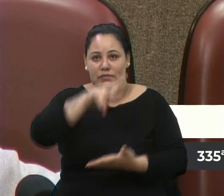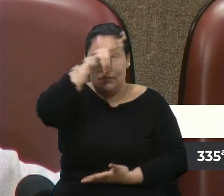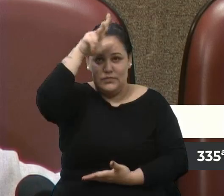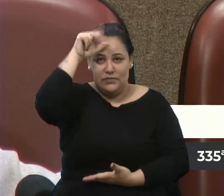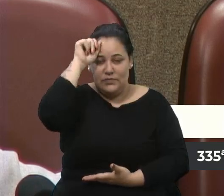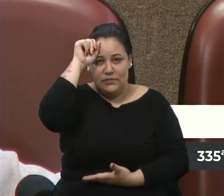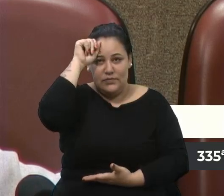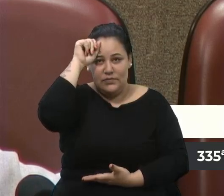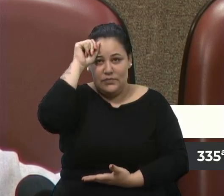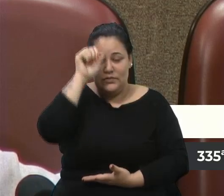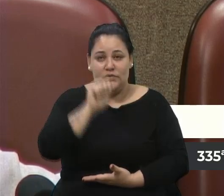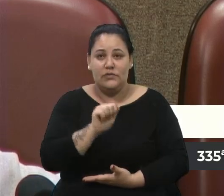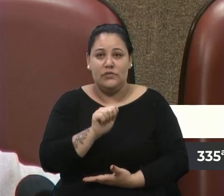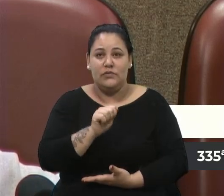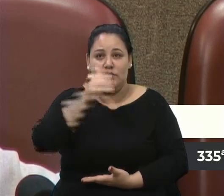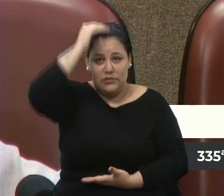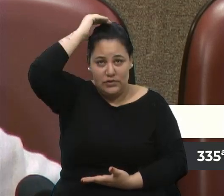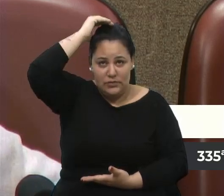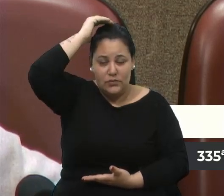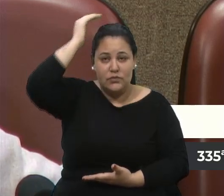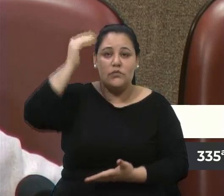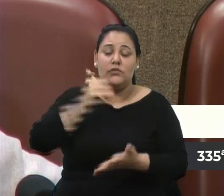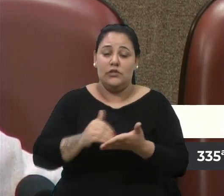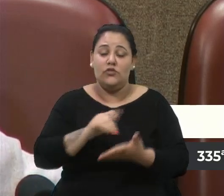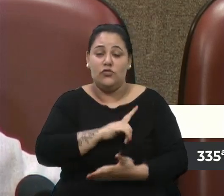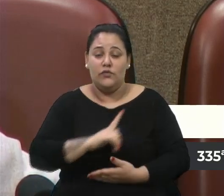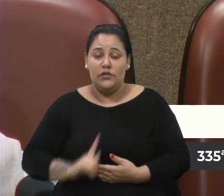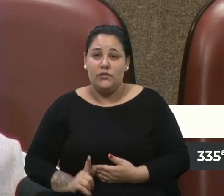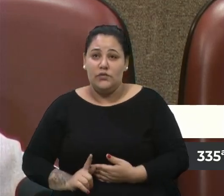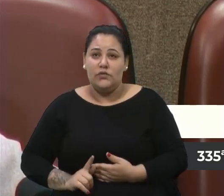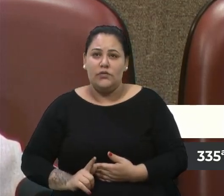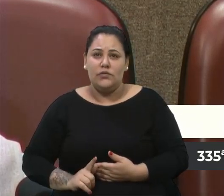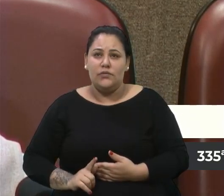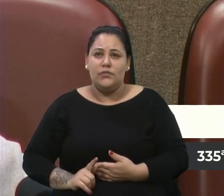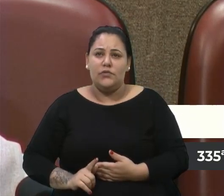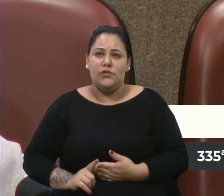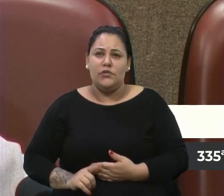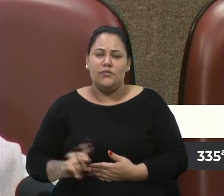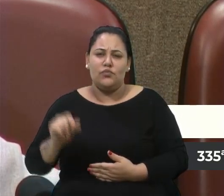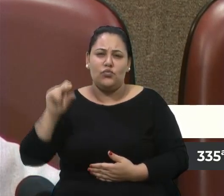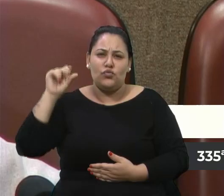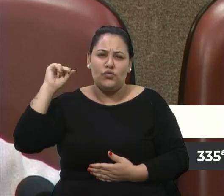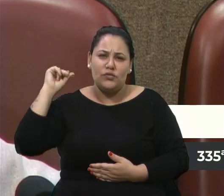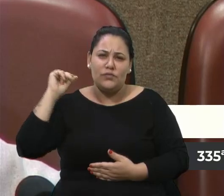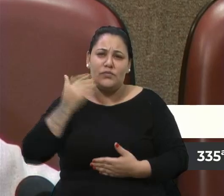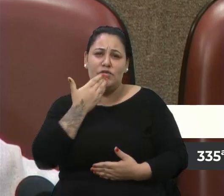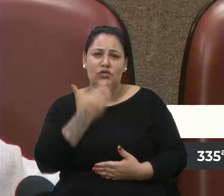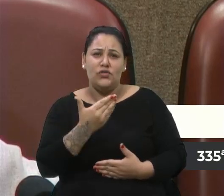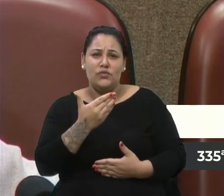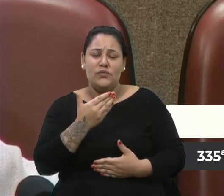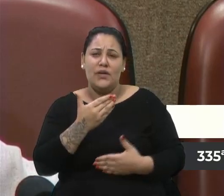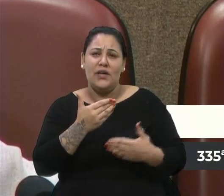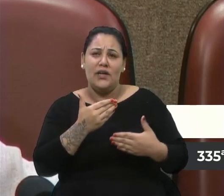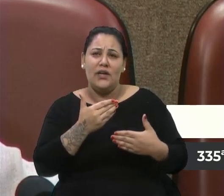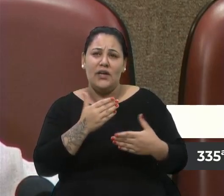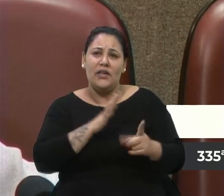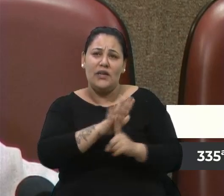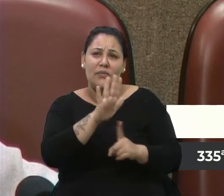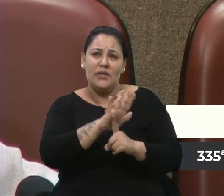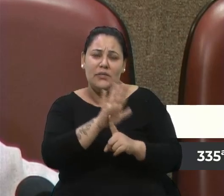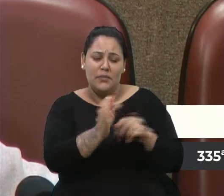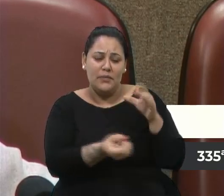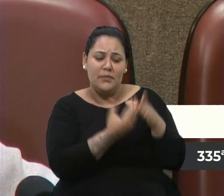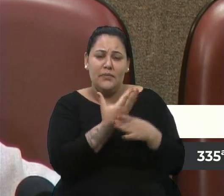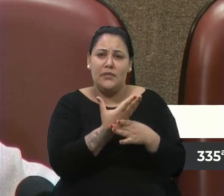e naquele momento a equipe da Secretaria de Governo nos levou a demanda de que a gente criasse o Diário Oficial Eletrônico do município que ainda não existia.